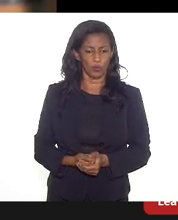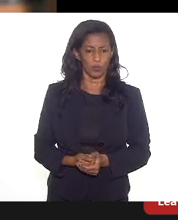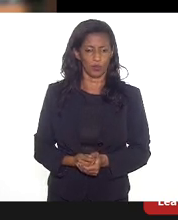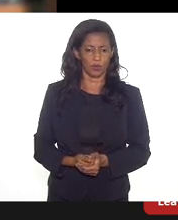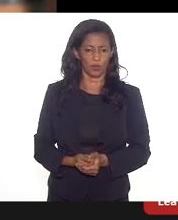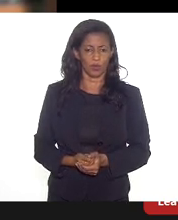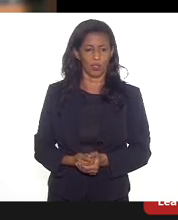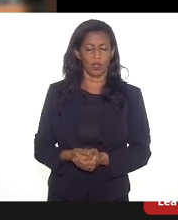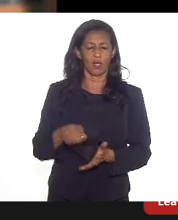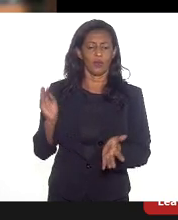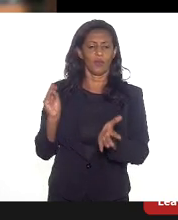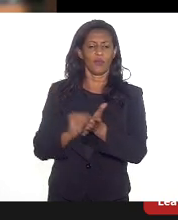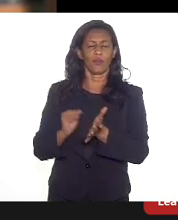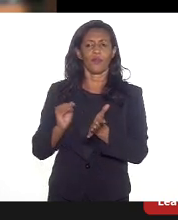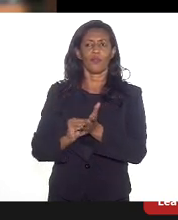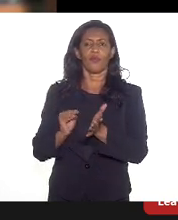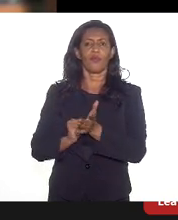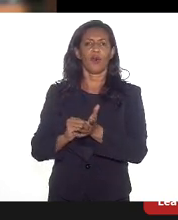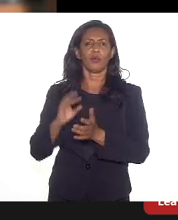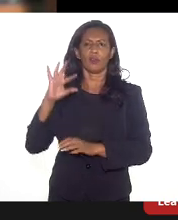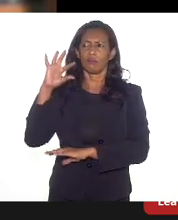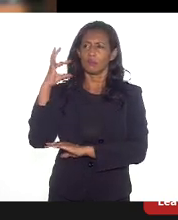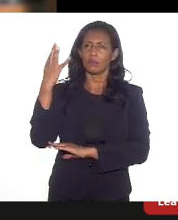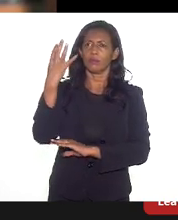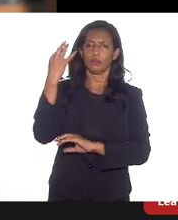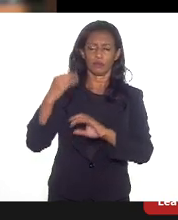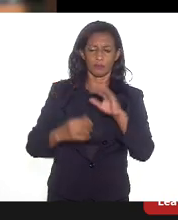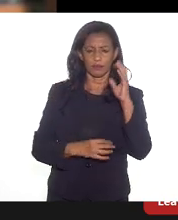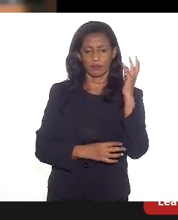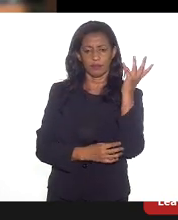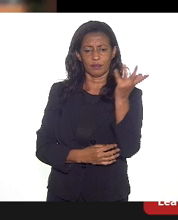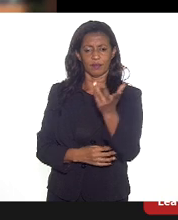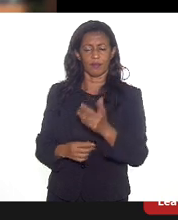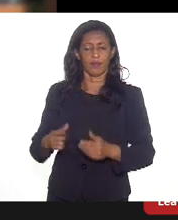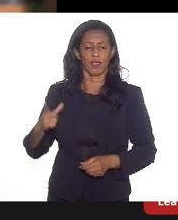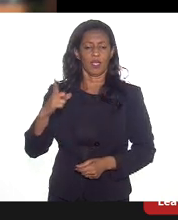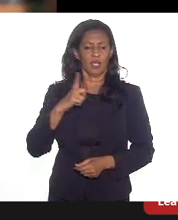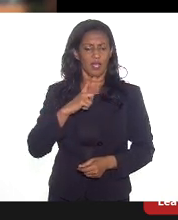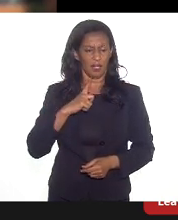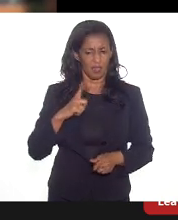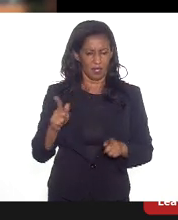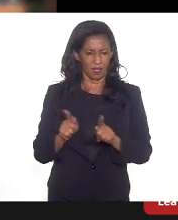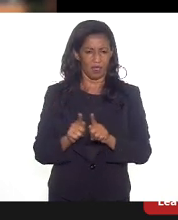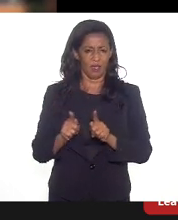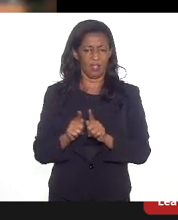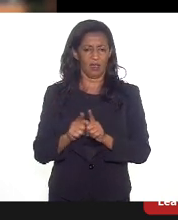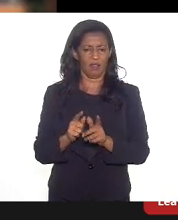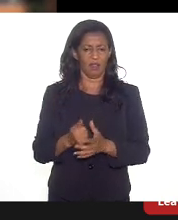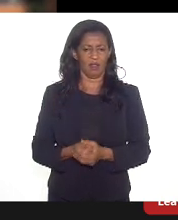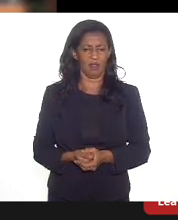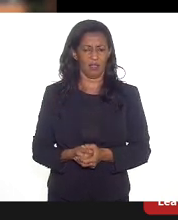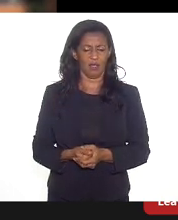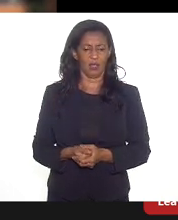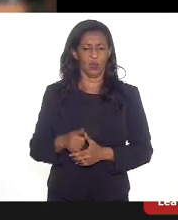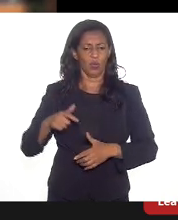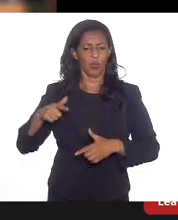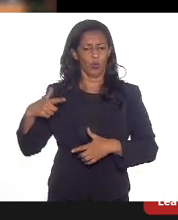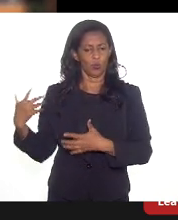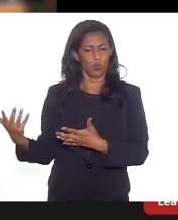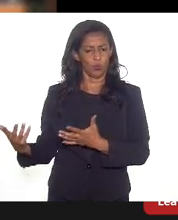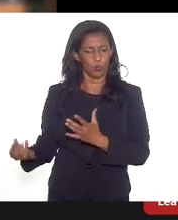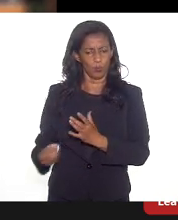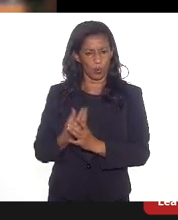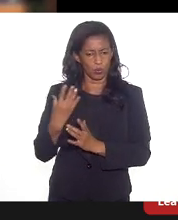é caro porque falta meio ambiente, e além de mais, nós temos o setor do Rio de Janeiro que estava discutindo aí, um setor produtivo de